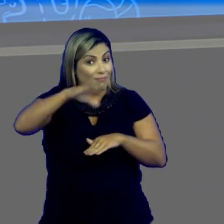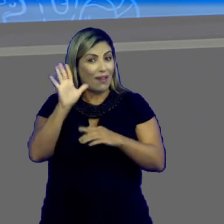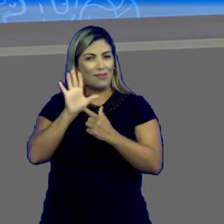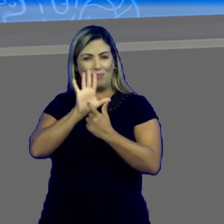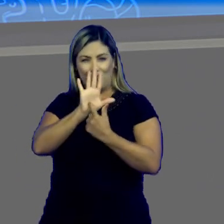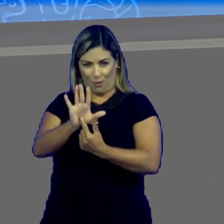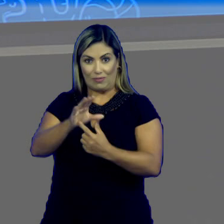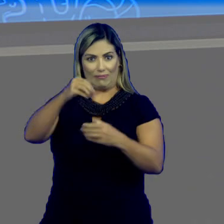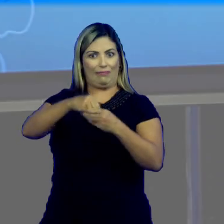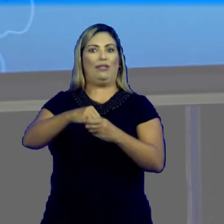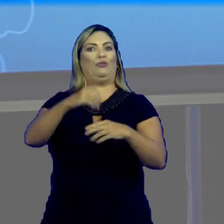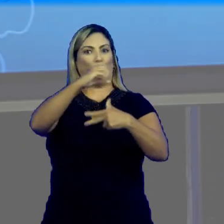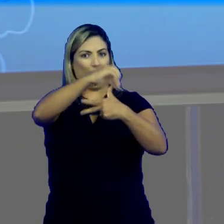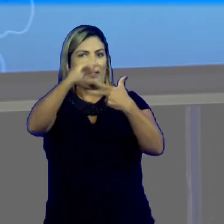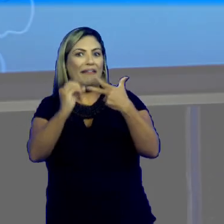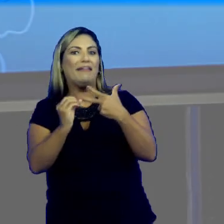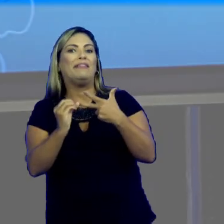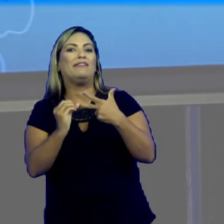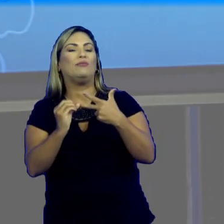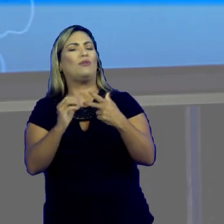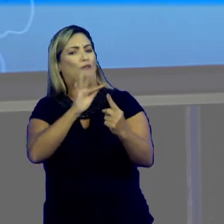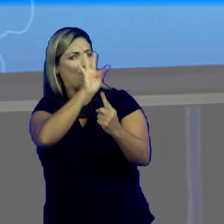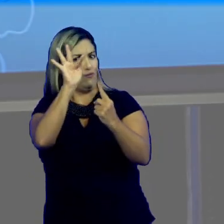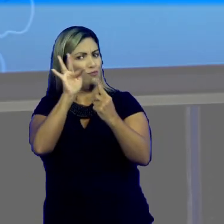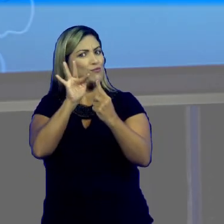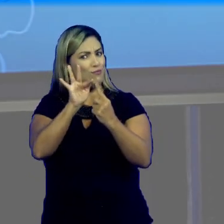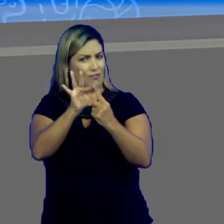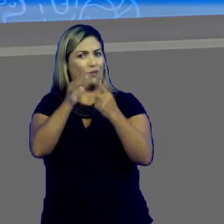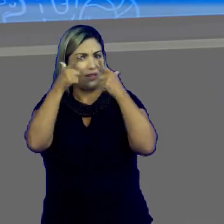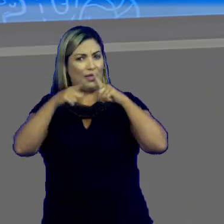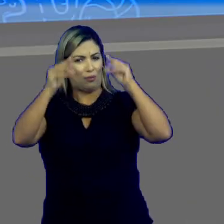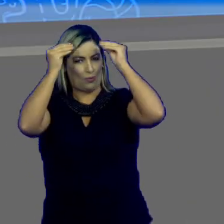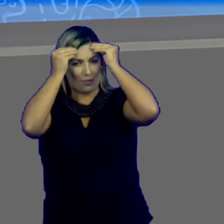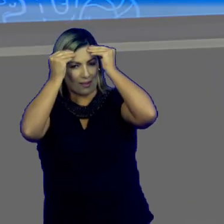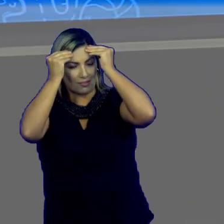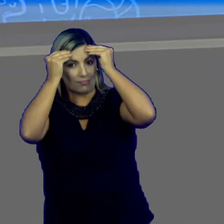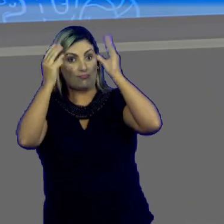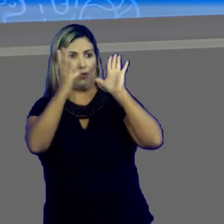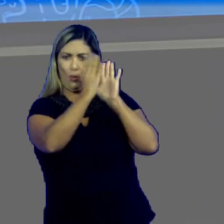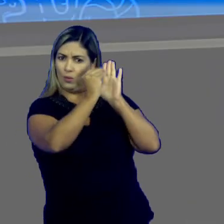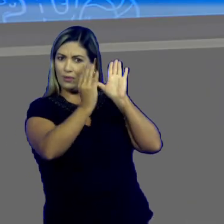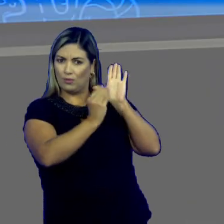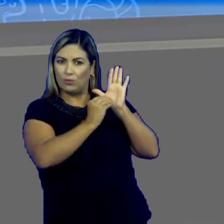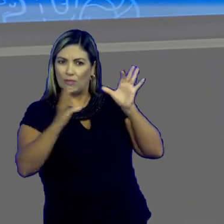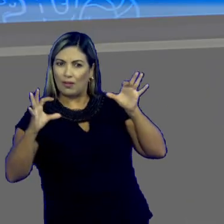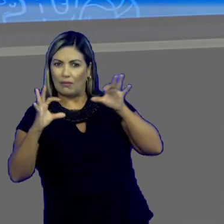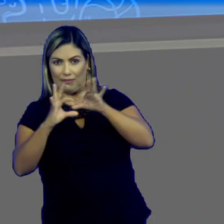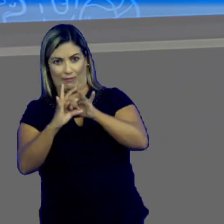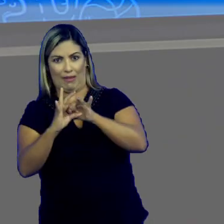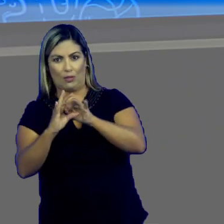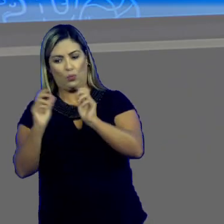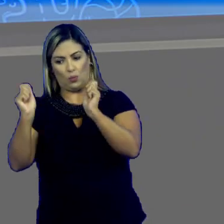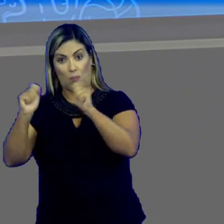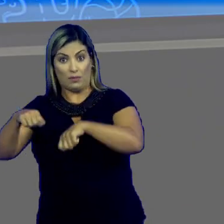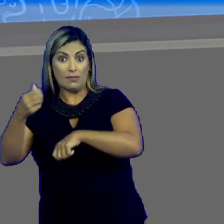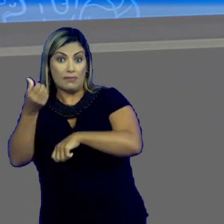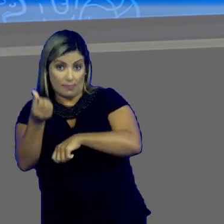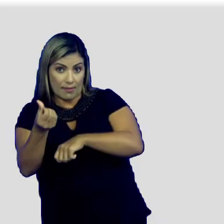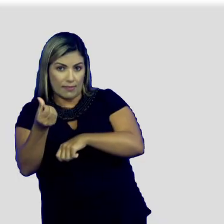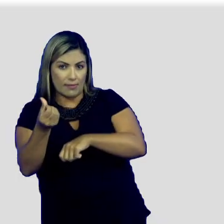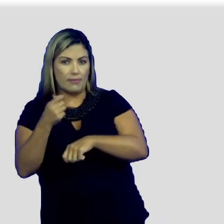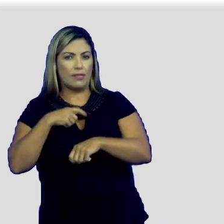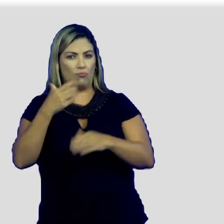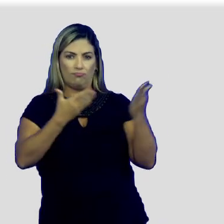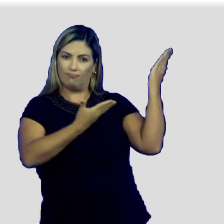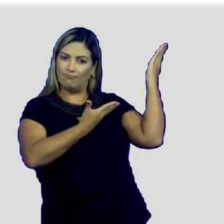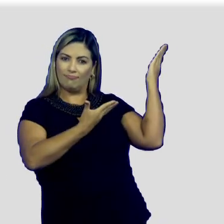que mais aparece no Enem, funções da linguagem. Esse conteúdo está conectado à competência 6,